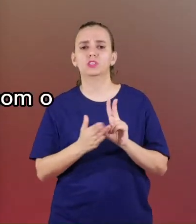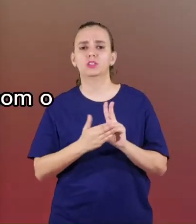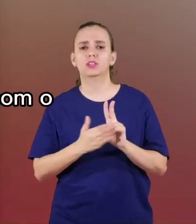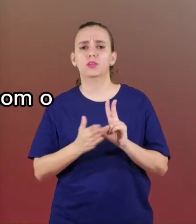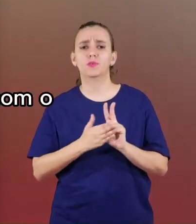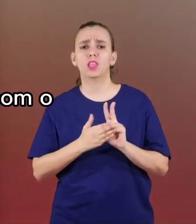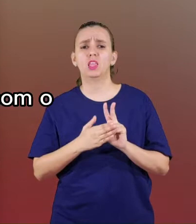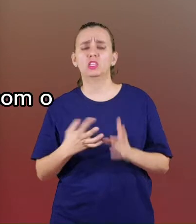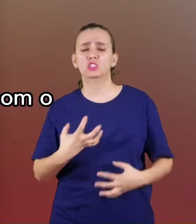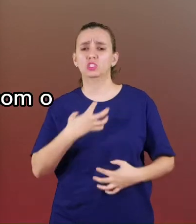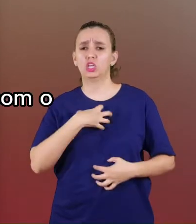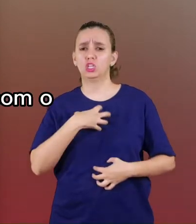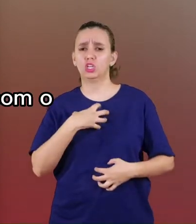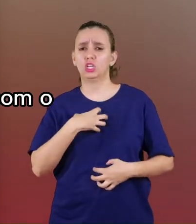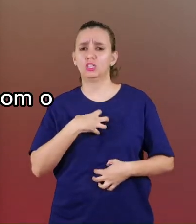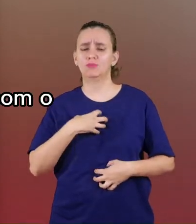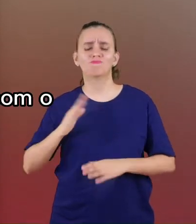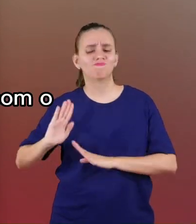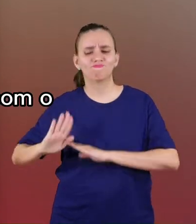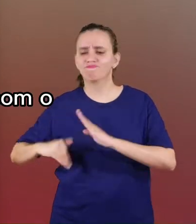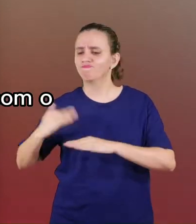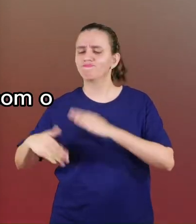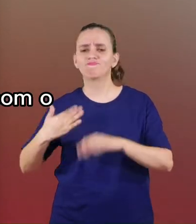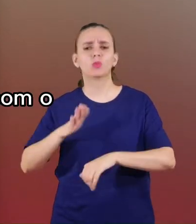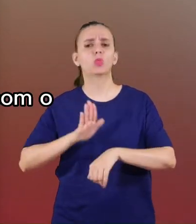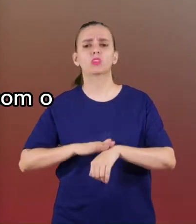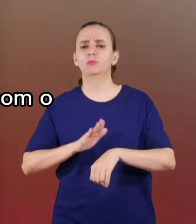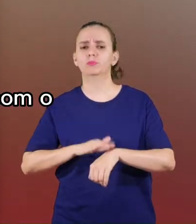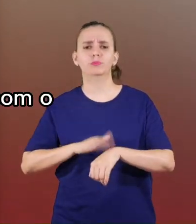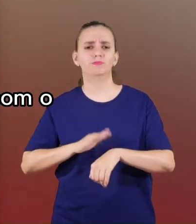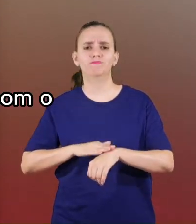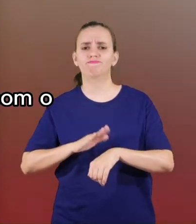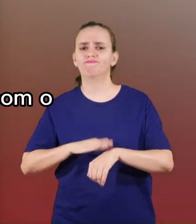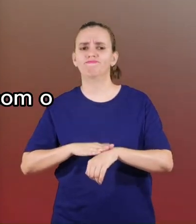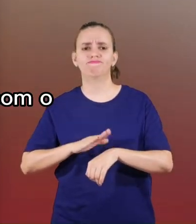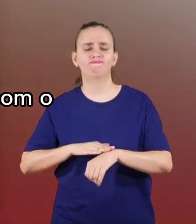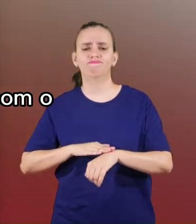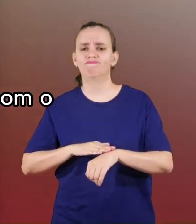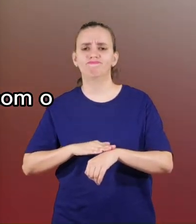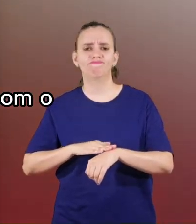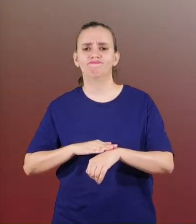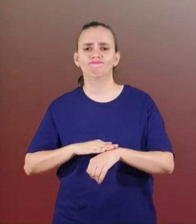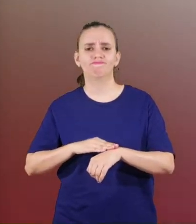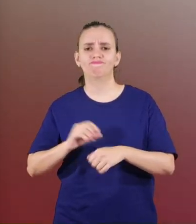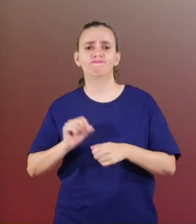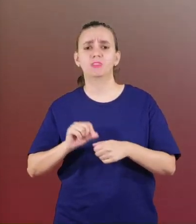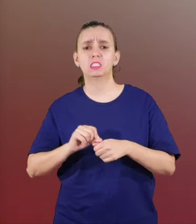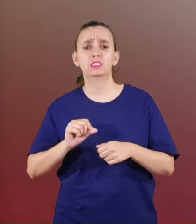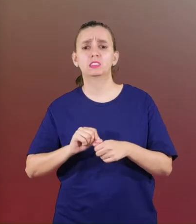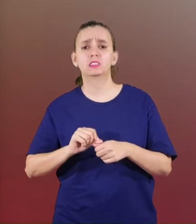faz com que sentimos que não evolui com o tempo,